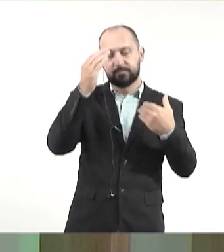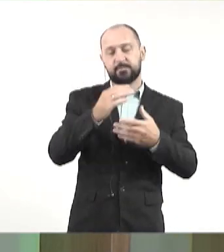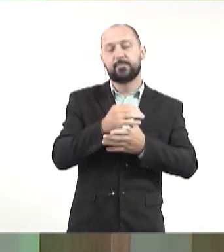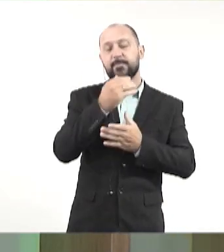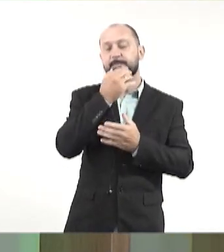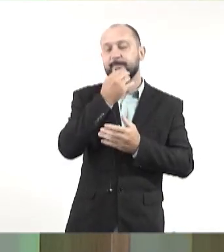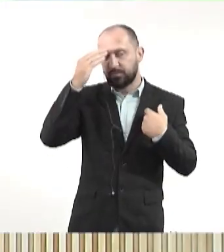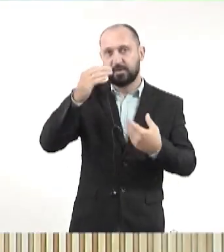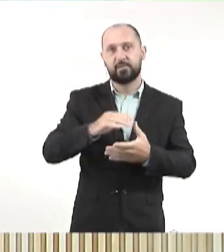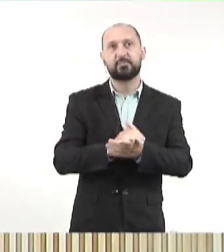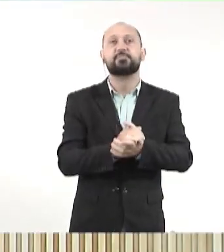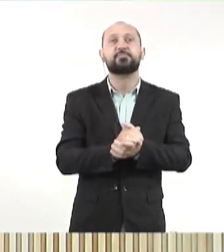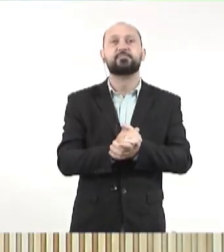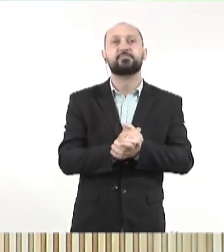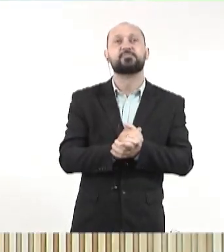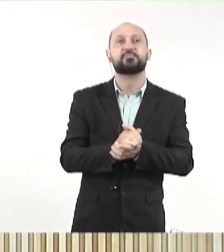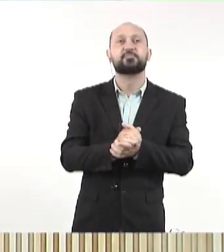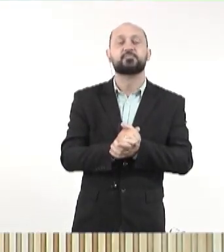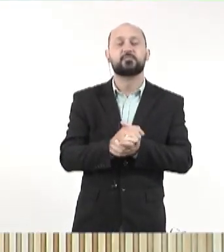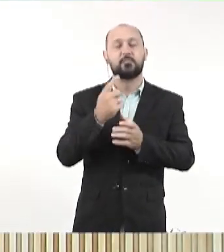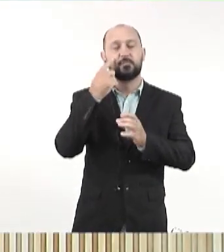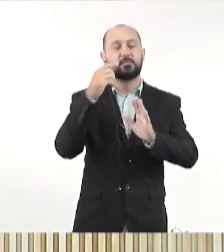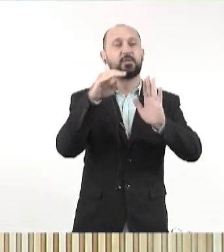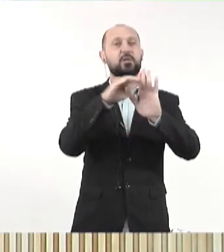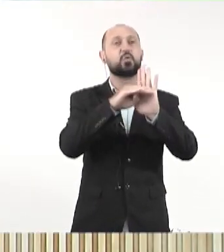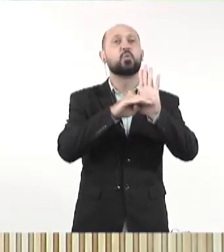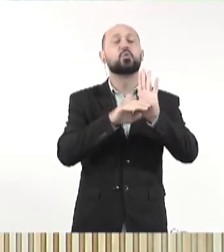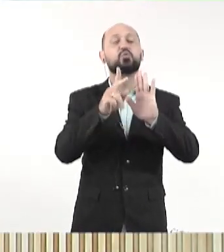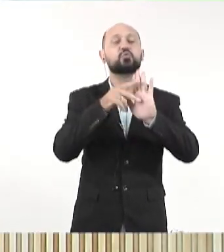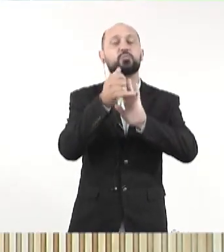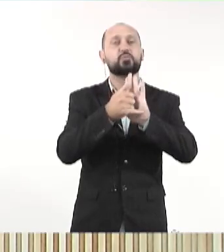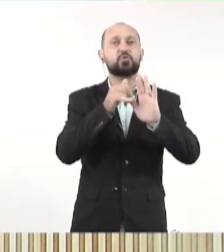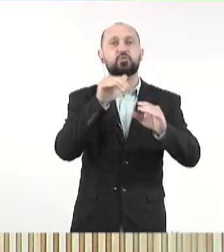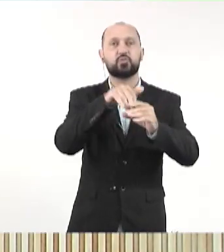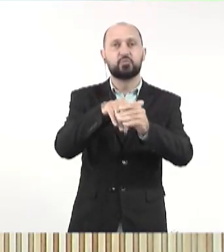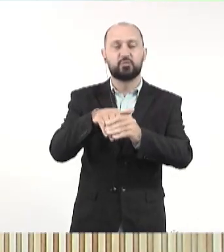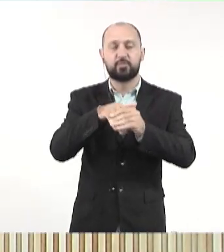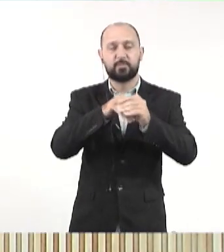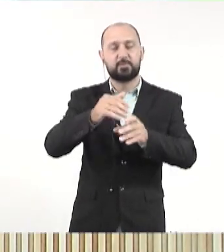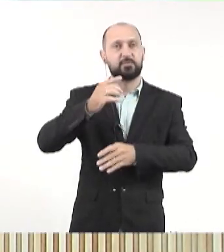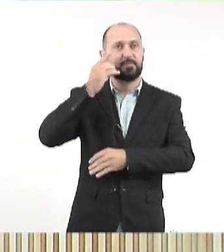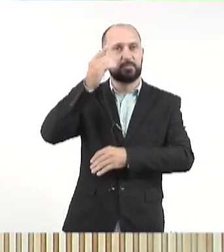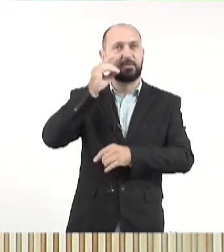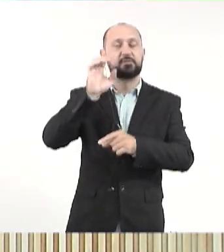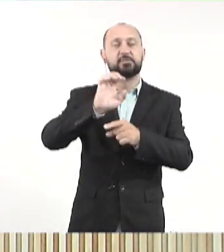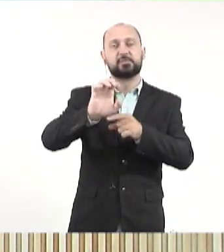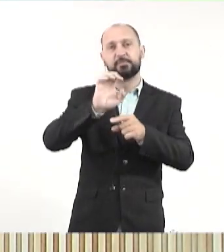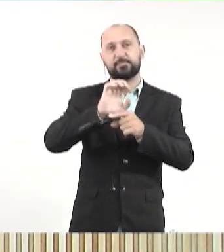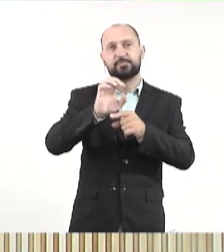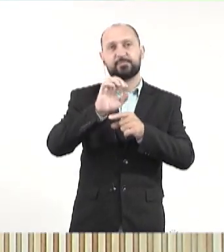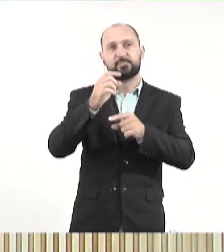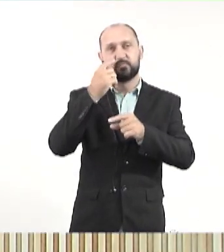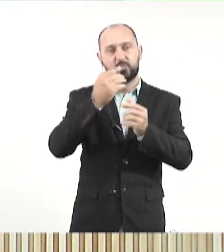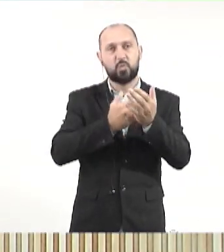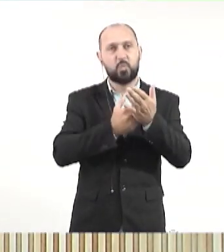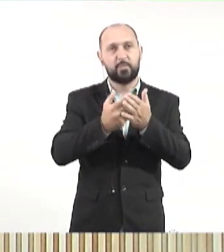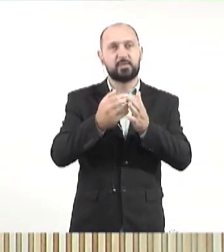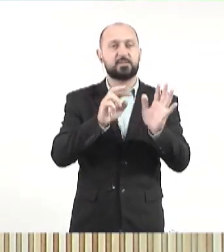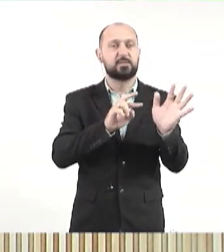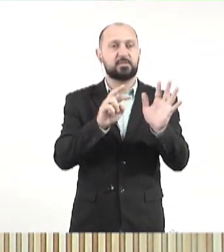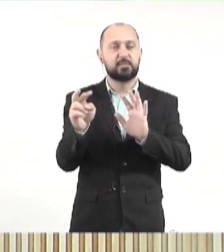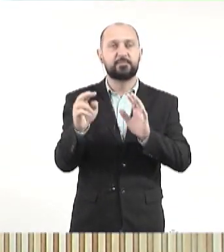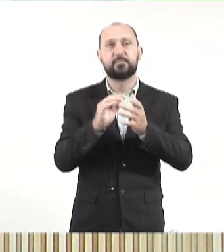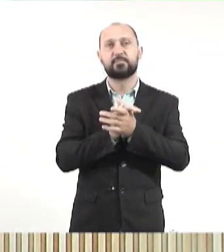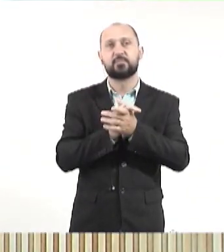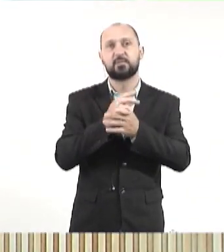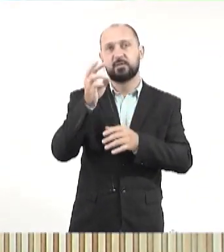uma vez, doutora. Bom dia. Bom, vamos agora então falar da ordem do dia, os projetos que foram votados pelos deputados estaduais neste começo de semana,